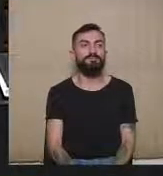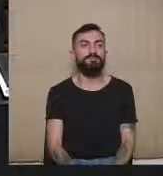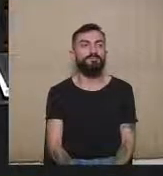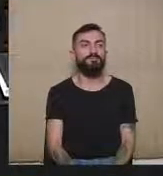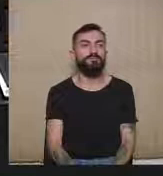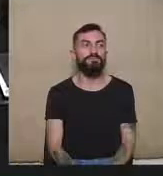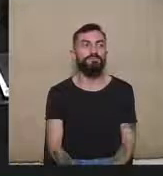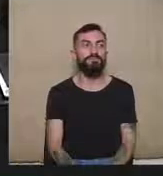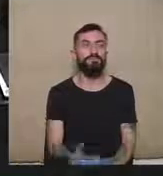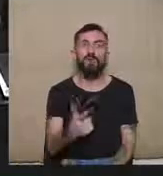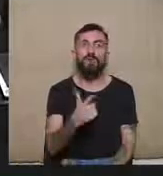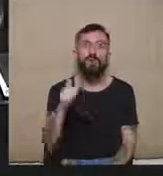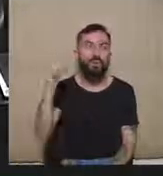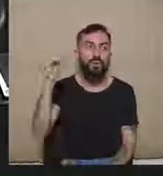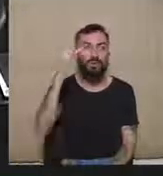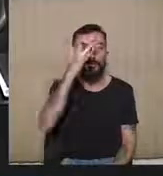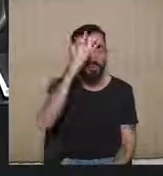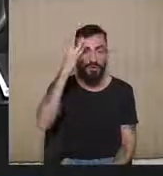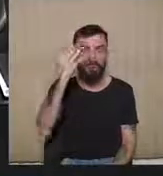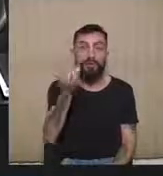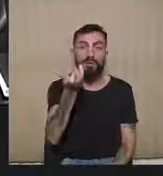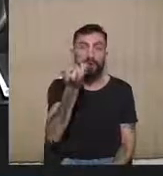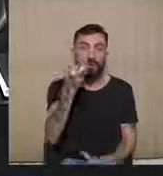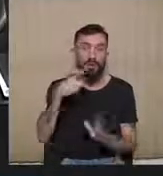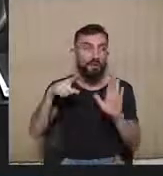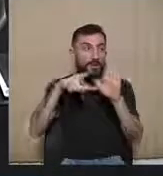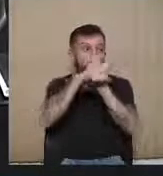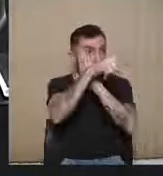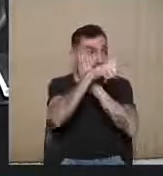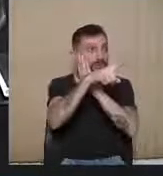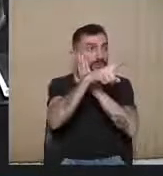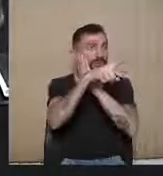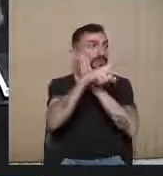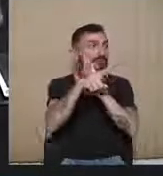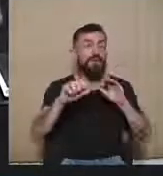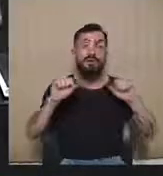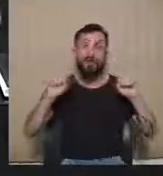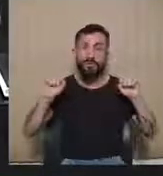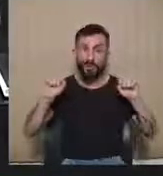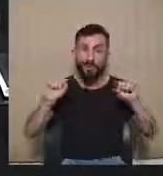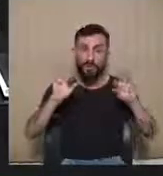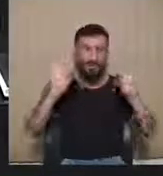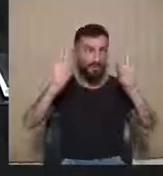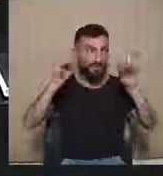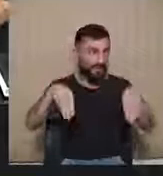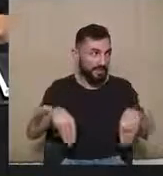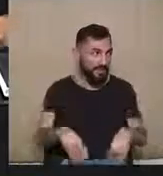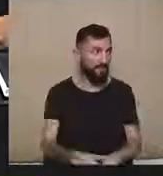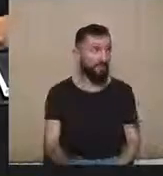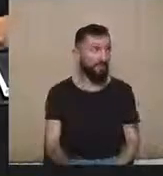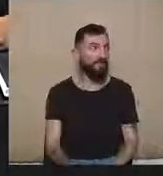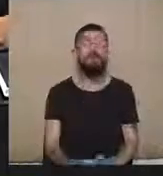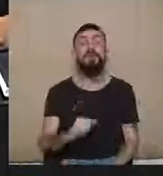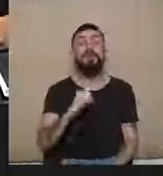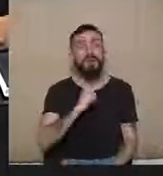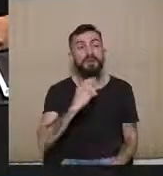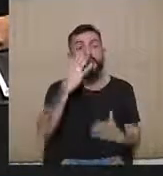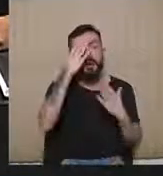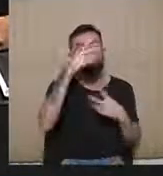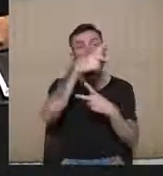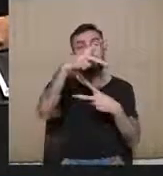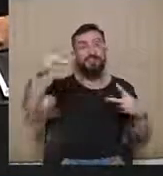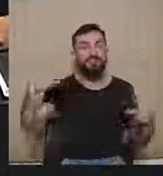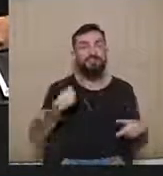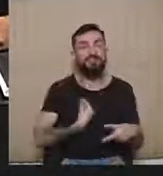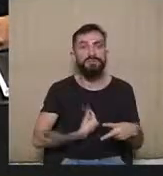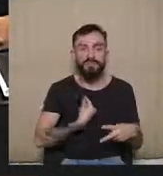Alguém mais gostaria de fazer alguma indagação? Podemos encerrar, então? Agradeço a presença de todos, a audiência